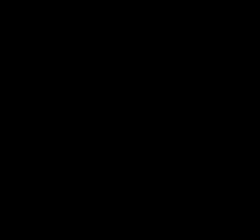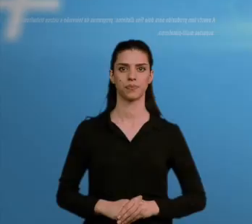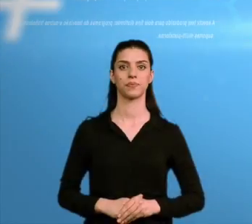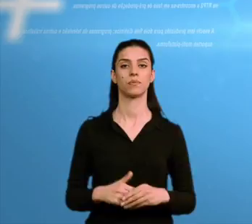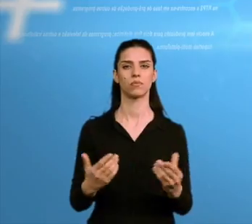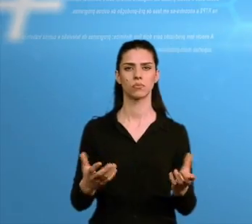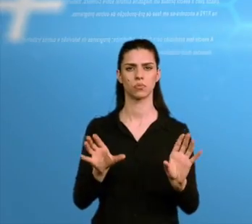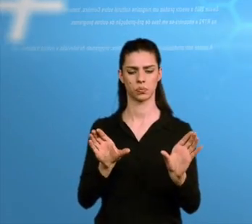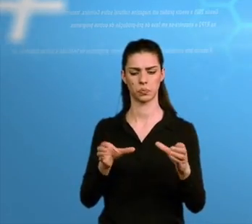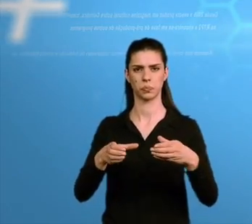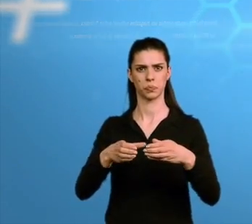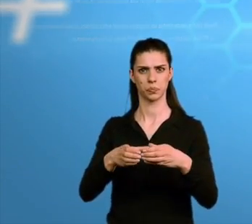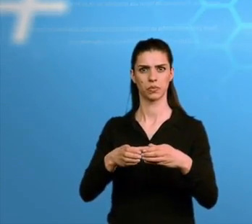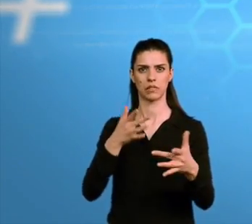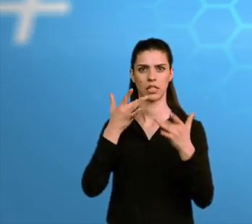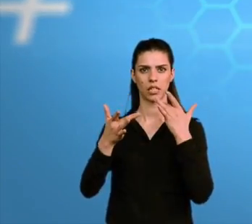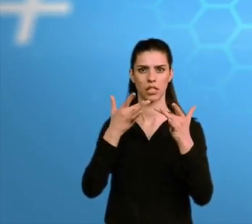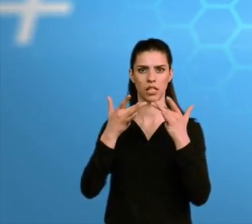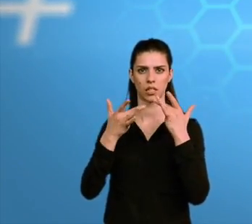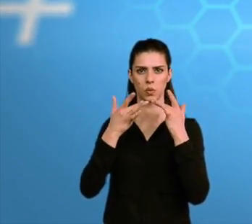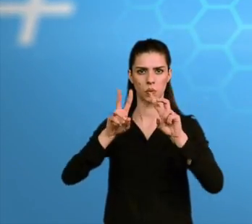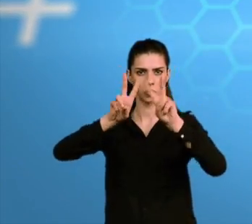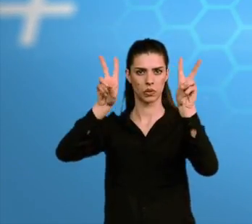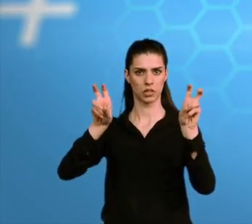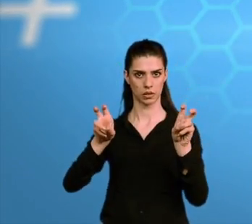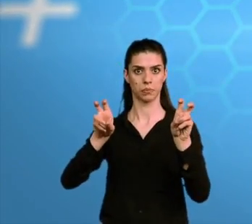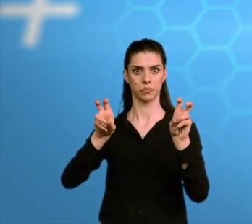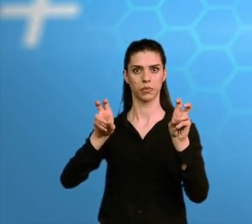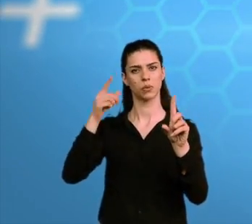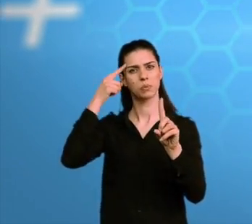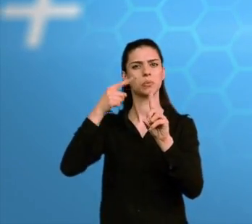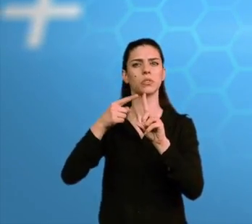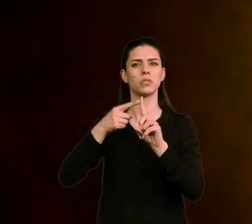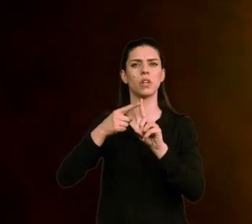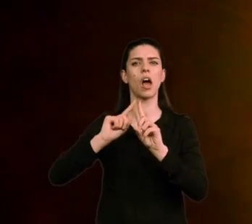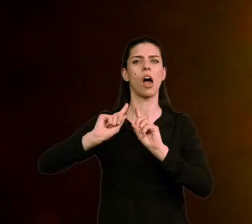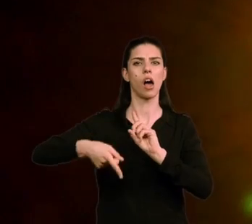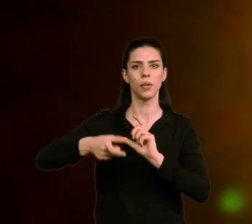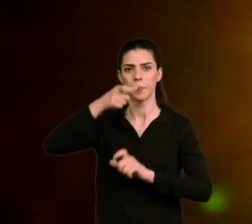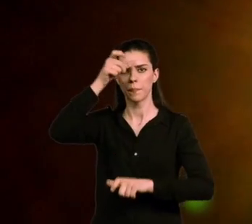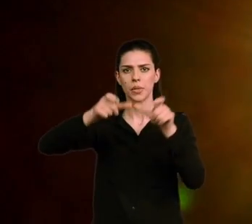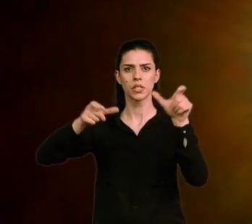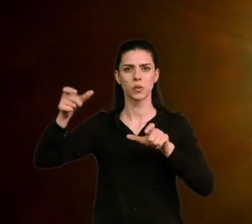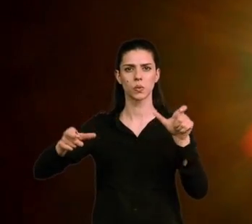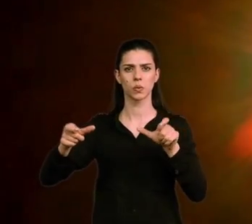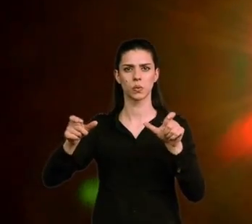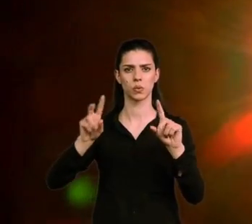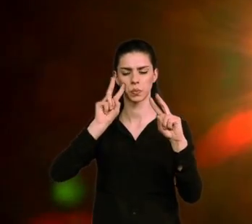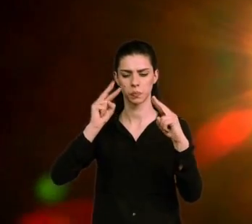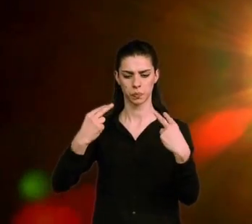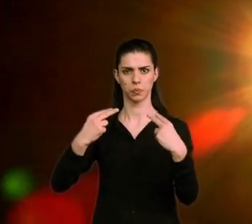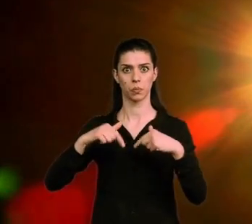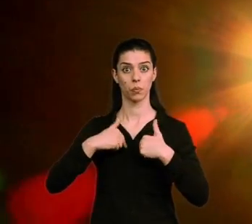A glândula secreta pela Marionette, uma peça que procura aproximar as pessoas da estrutura e